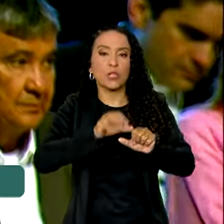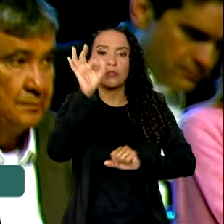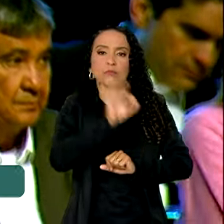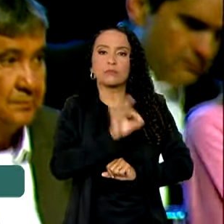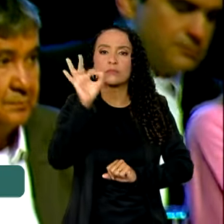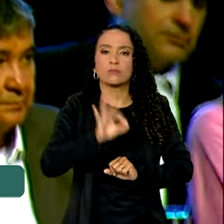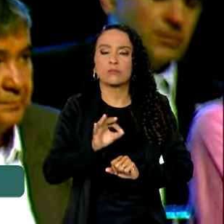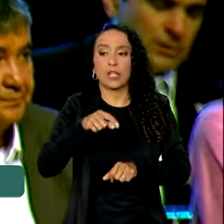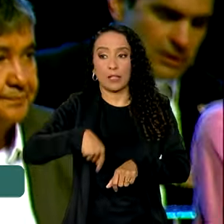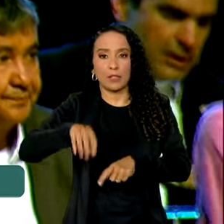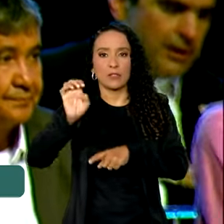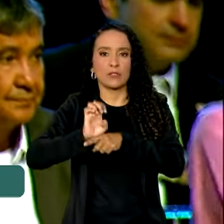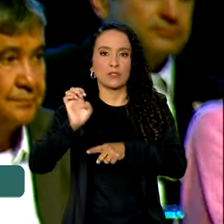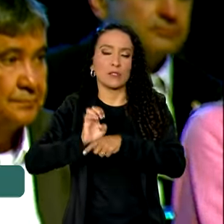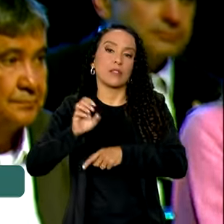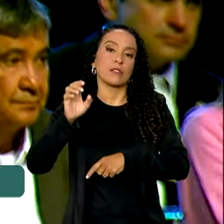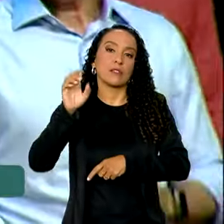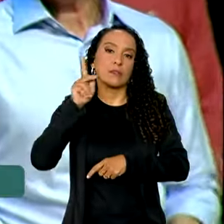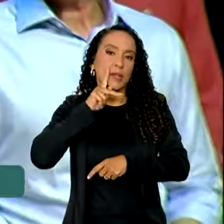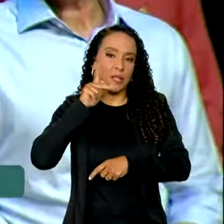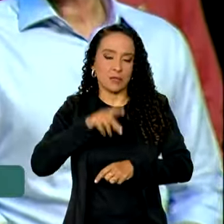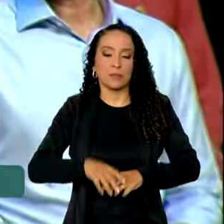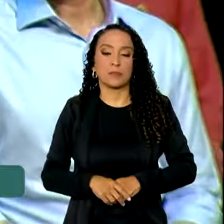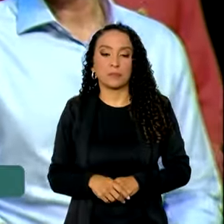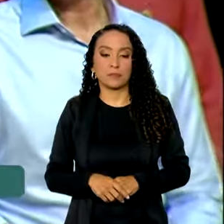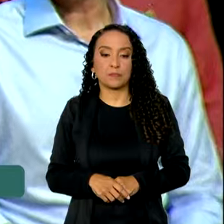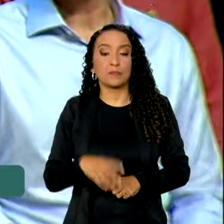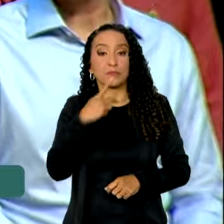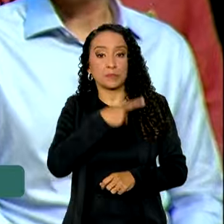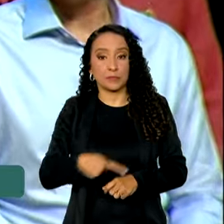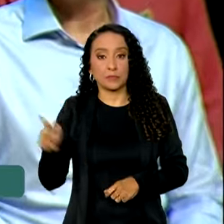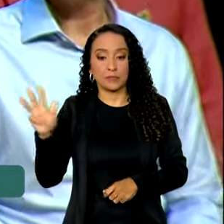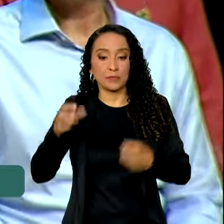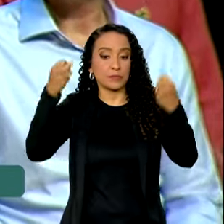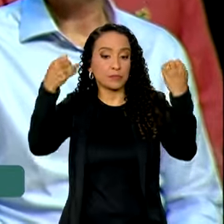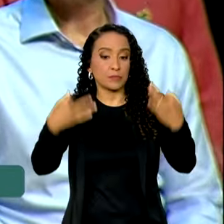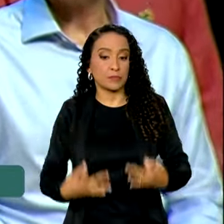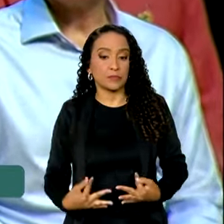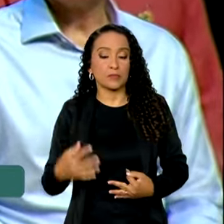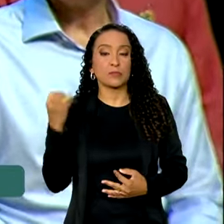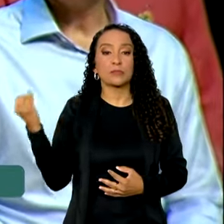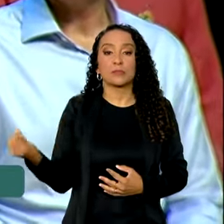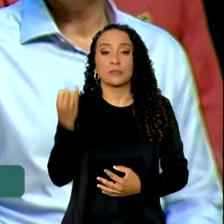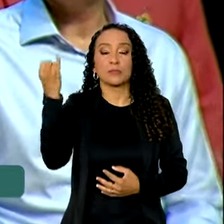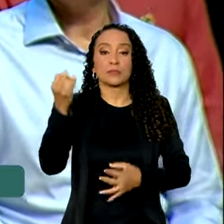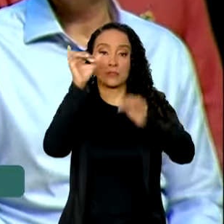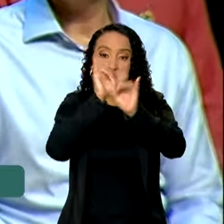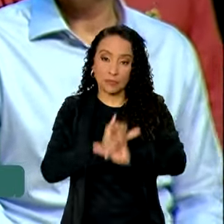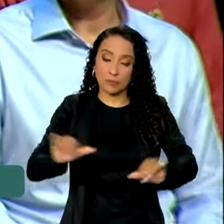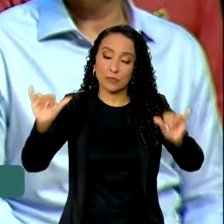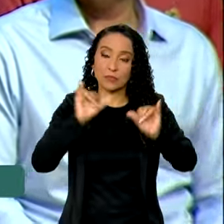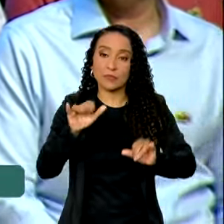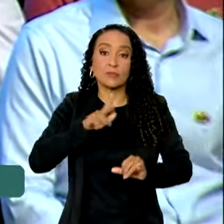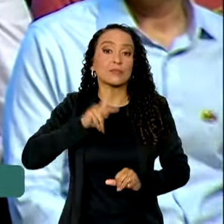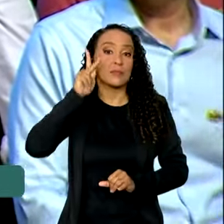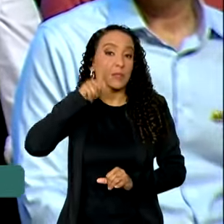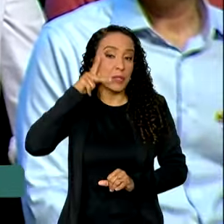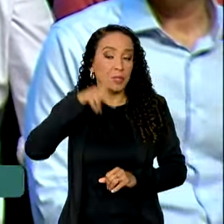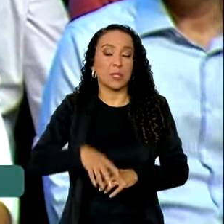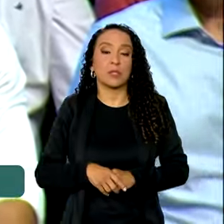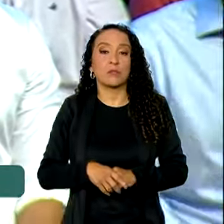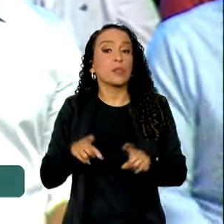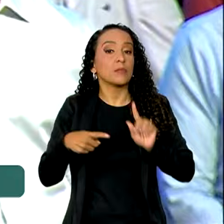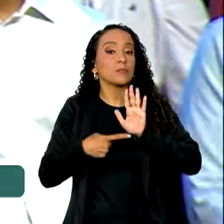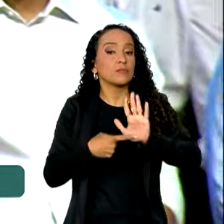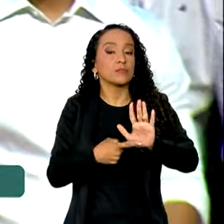do estado da Paraíba e desse país. O presidente Lula falou sobre a importância dos anúncios para a Paraíba e